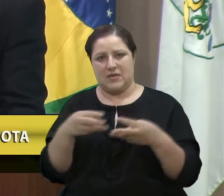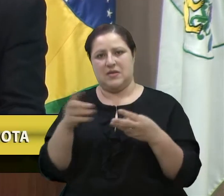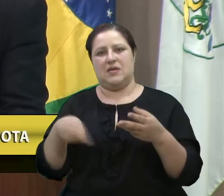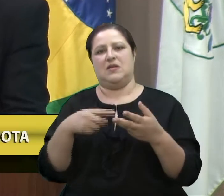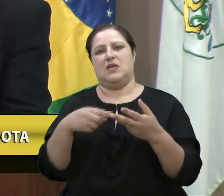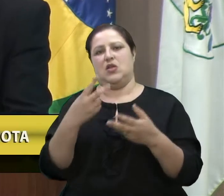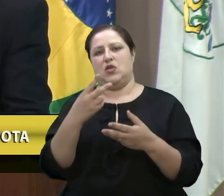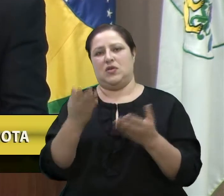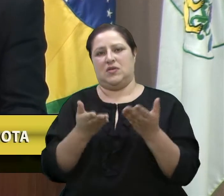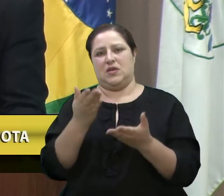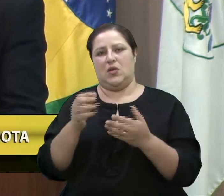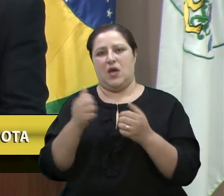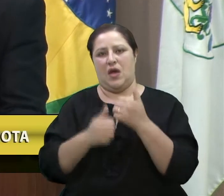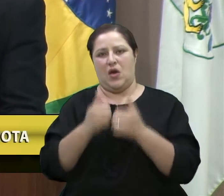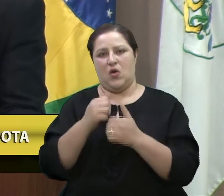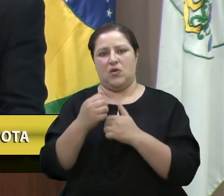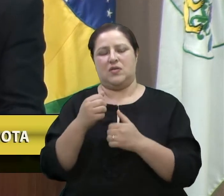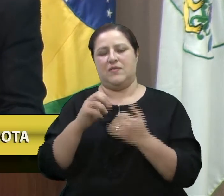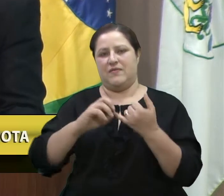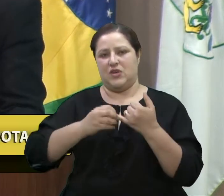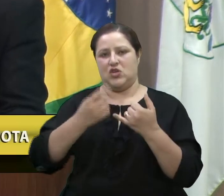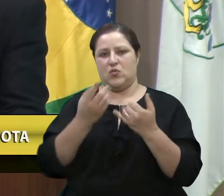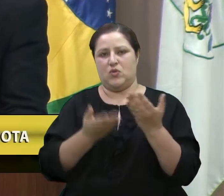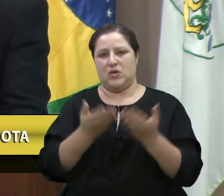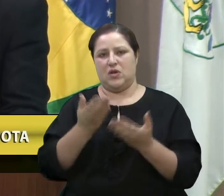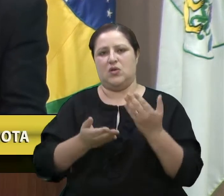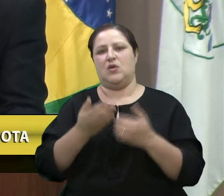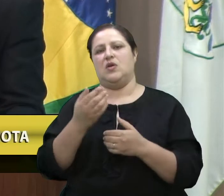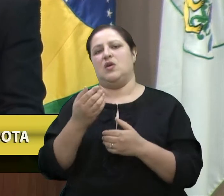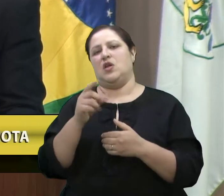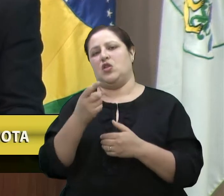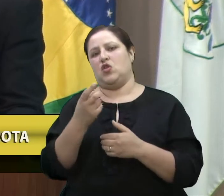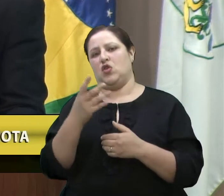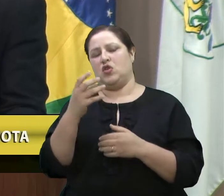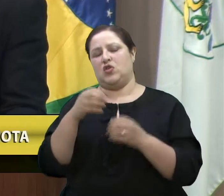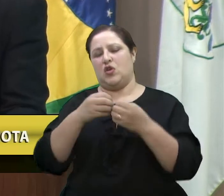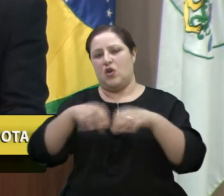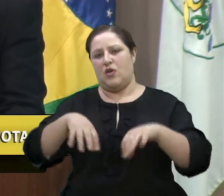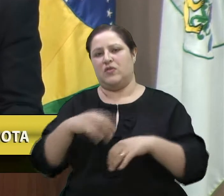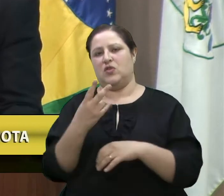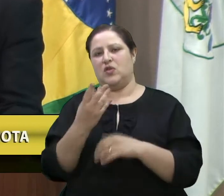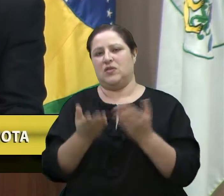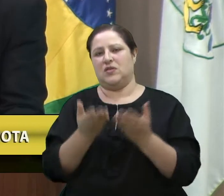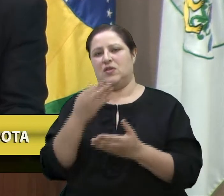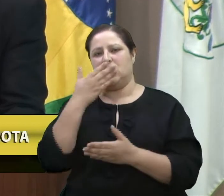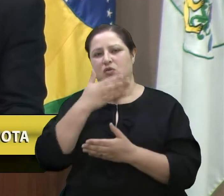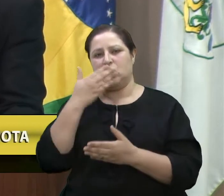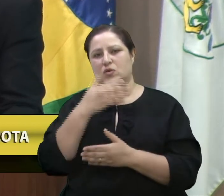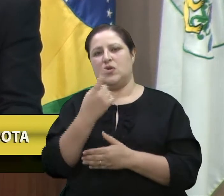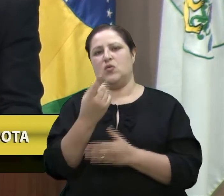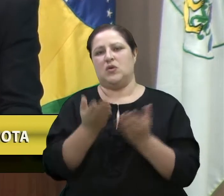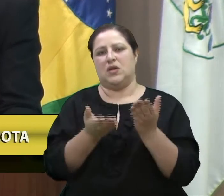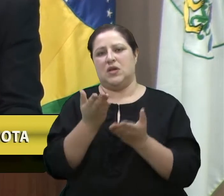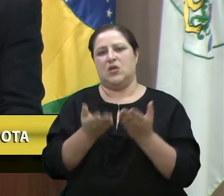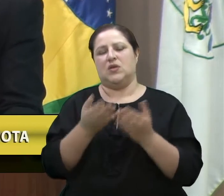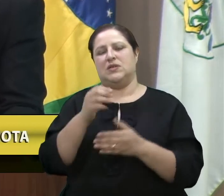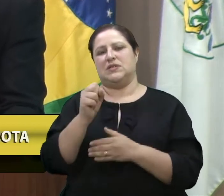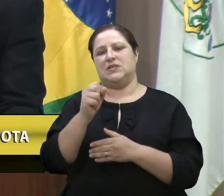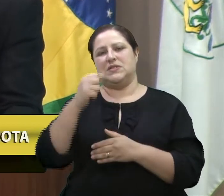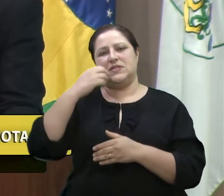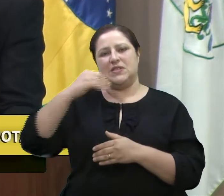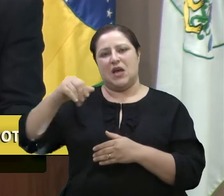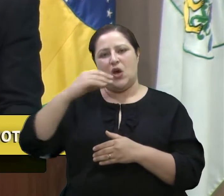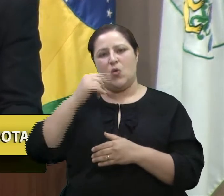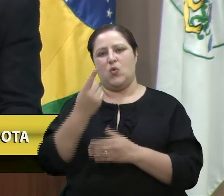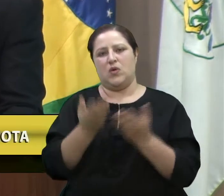feijão, uma dúzia de ovos, um litro de azeite, dois quilos de açúcar, um quilo de sal, um quilo de farinha